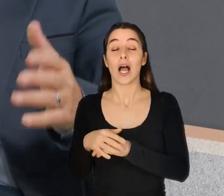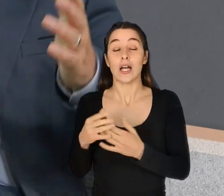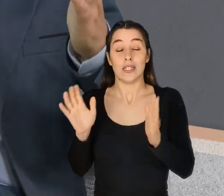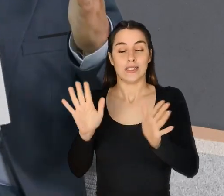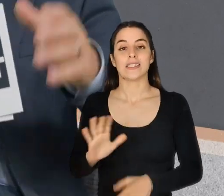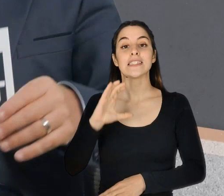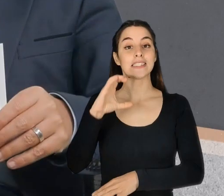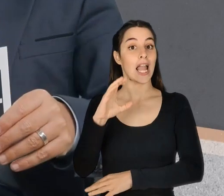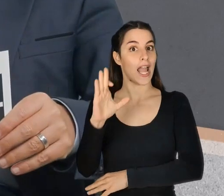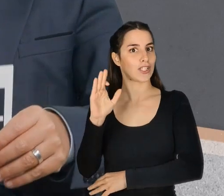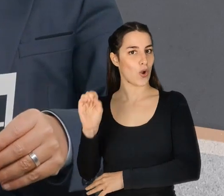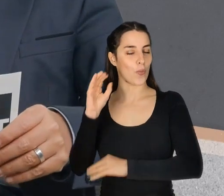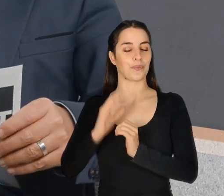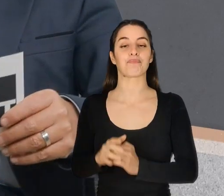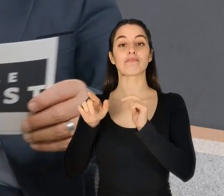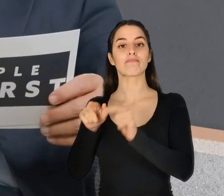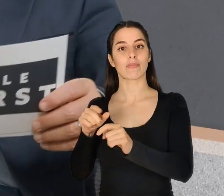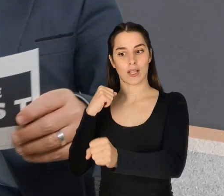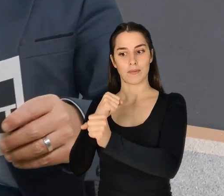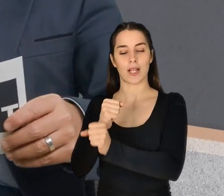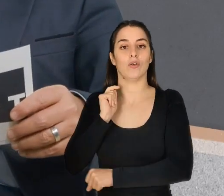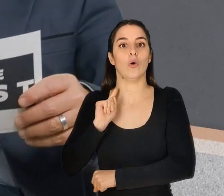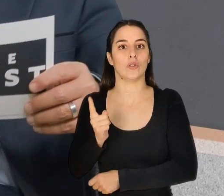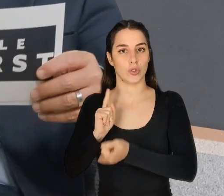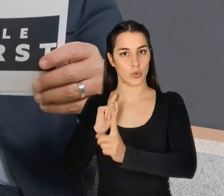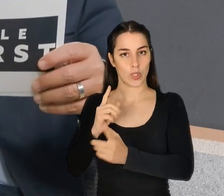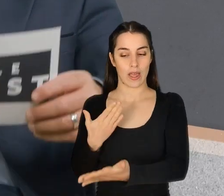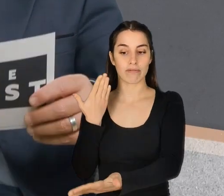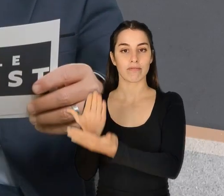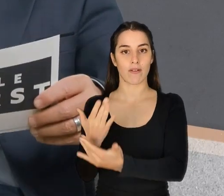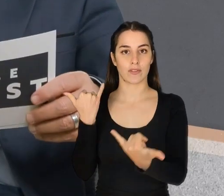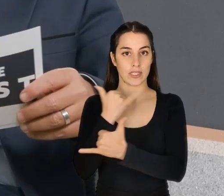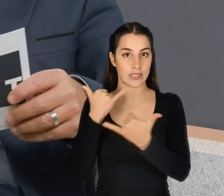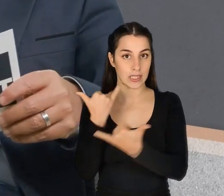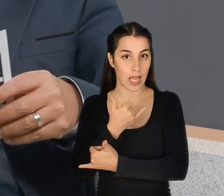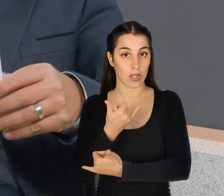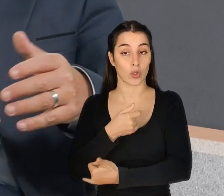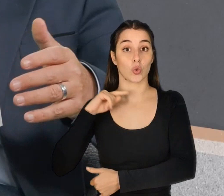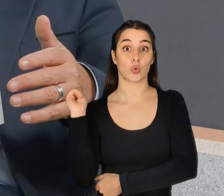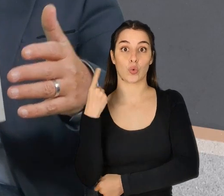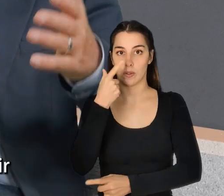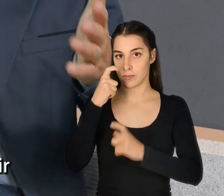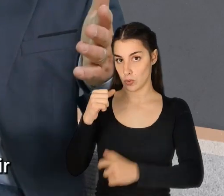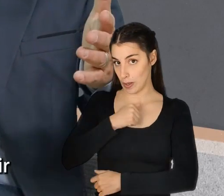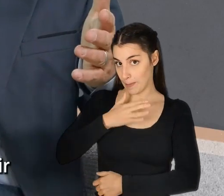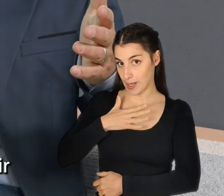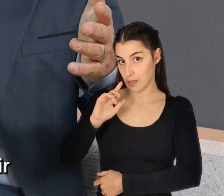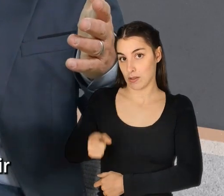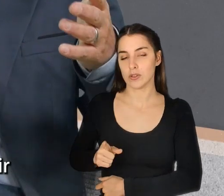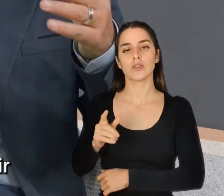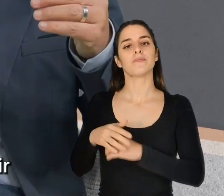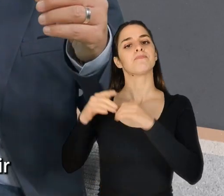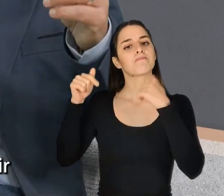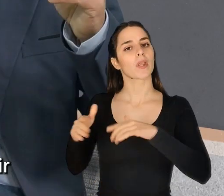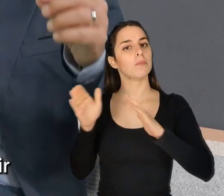Onde é que ia abrir? Ah, CHO, alguém cuja função e trabalho passa por garantir a felicidade dos colaboradores da empresa. Neste episódio vamos